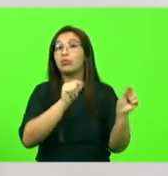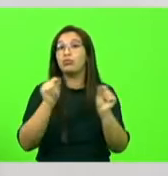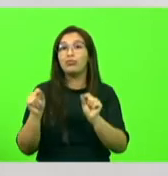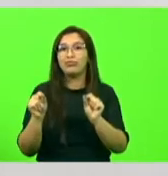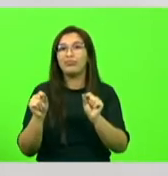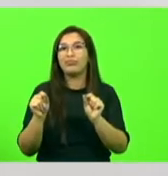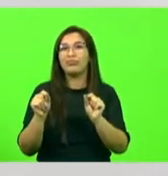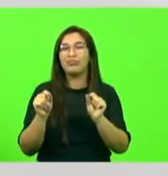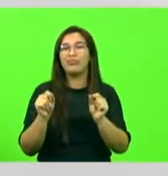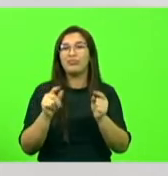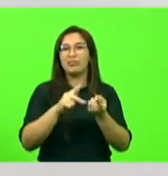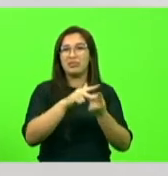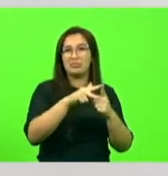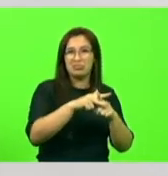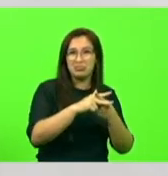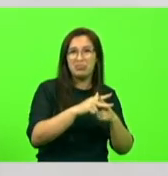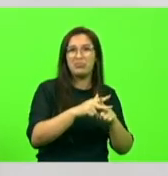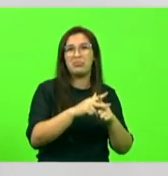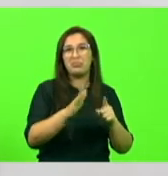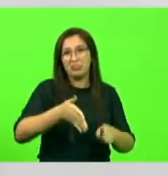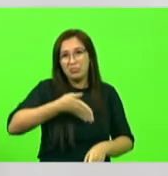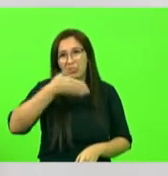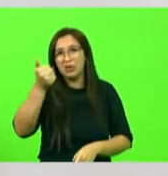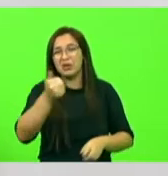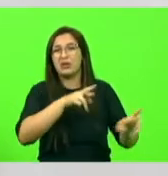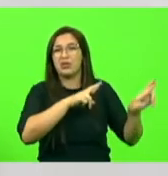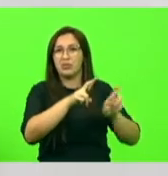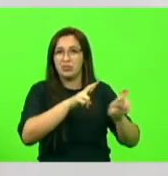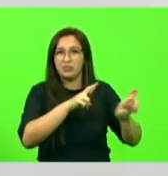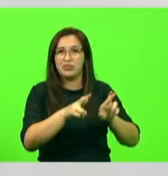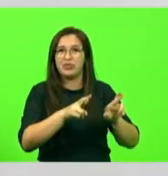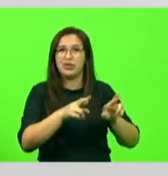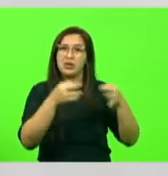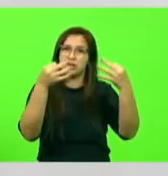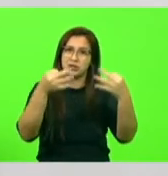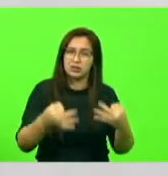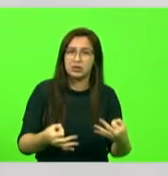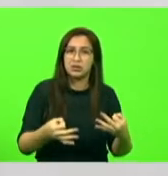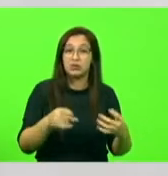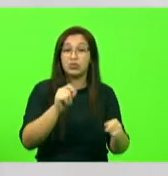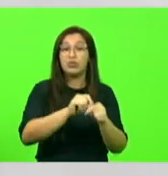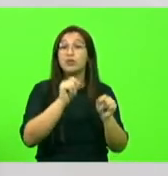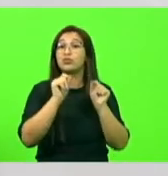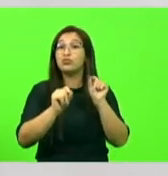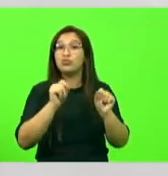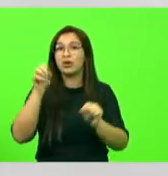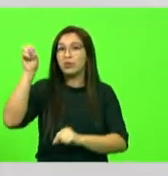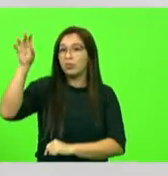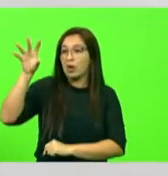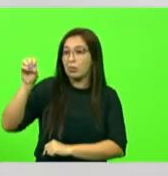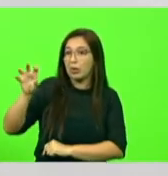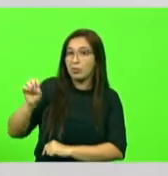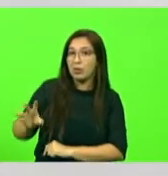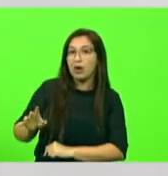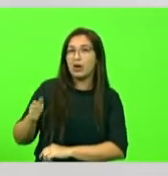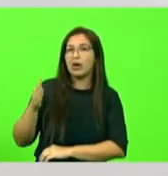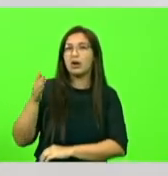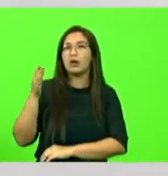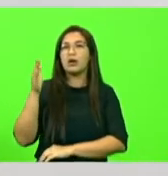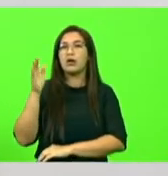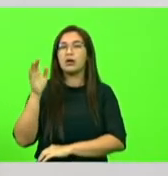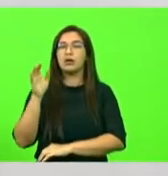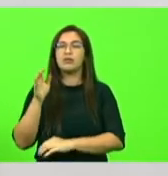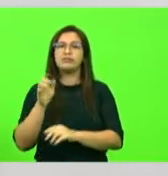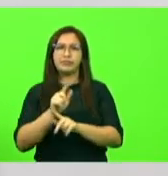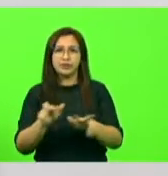revitalizasse essa rodovia, deixasse ela decente e fizesse uma sinalização. Nós não queremos muito, nós só